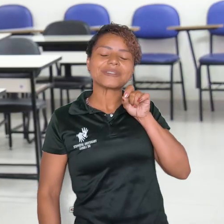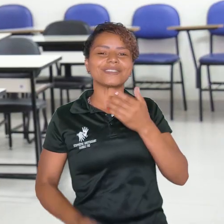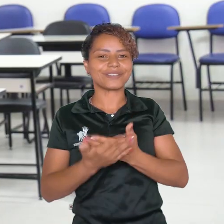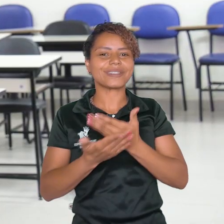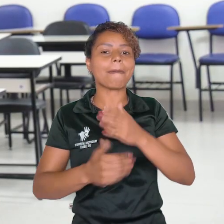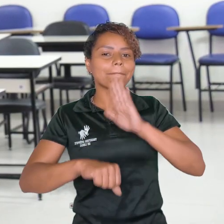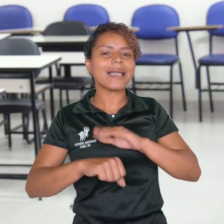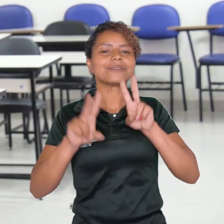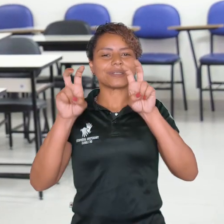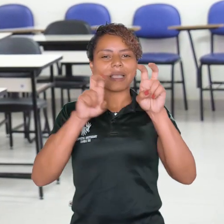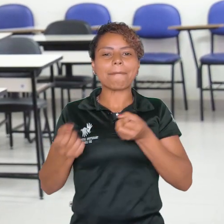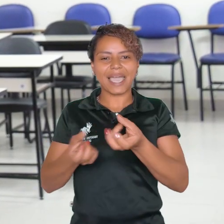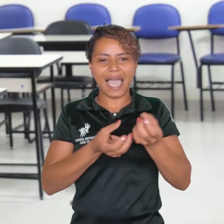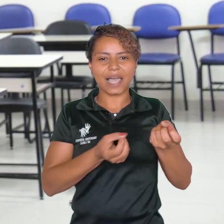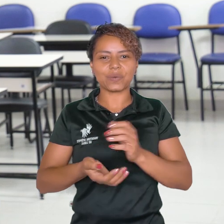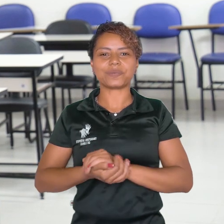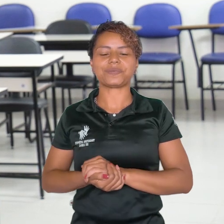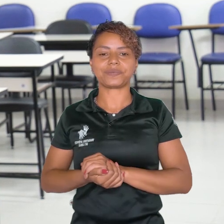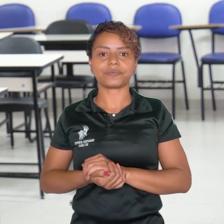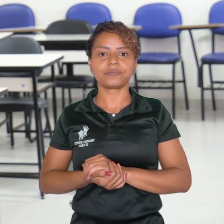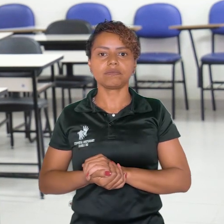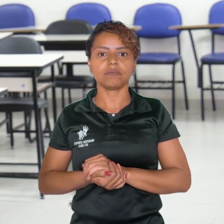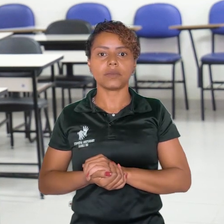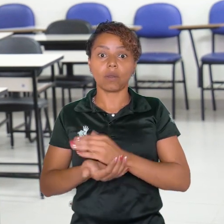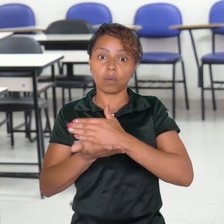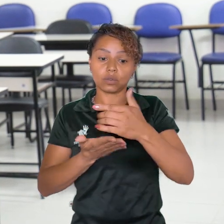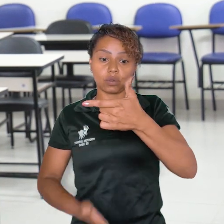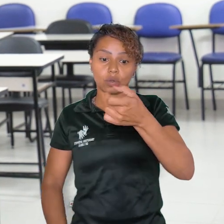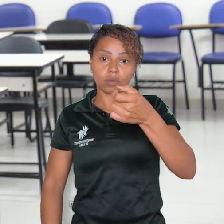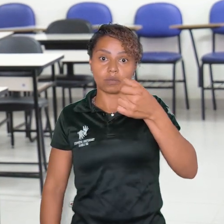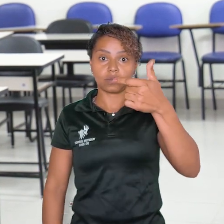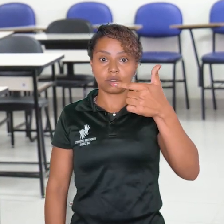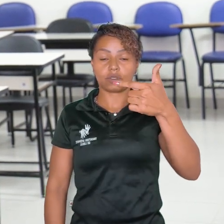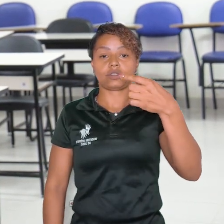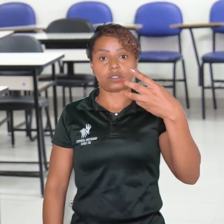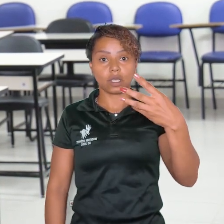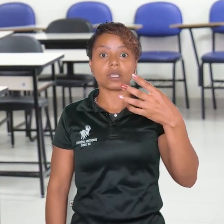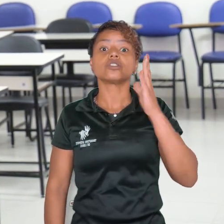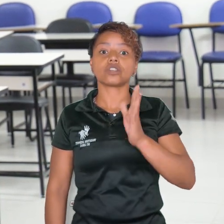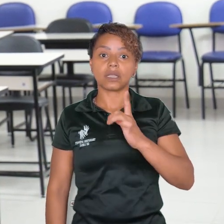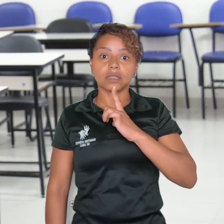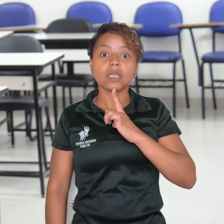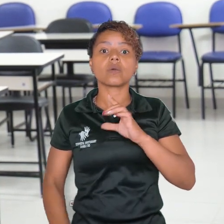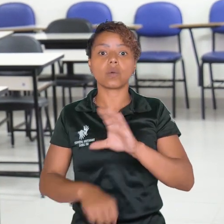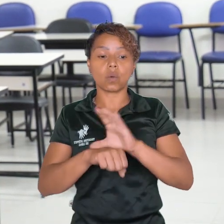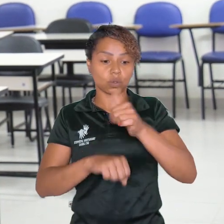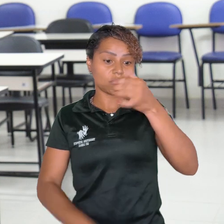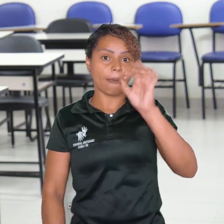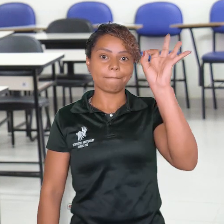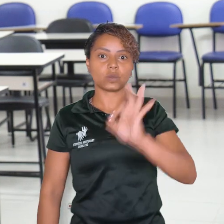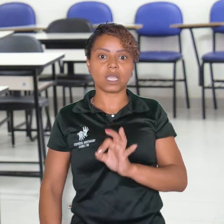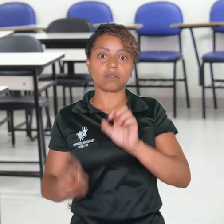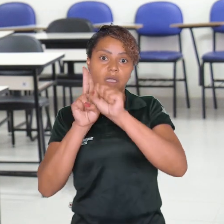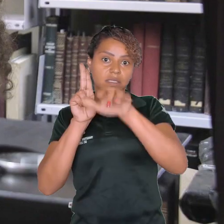Desde 2023, tem 10% do seu curso dedicado à atividade de extensão universitária. O